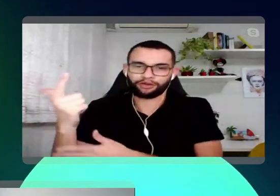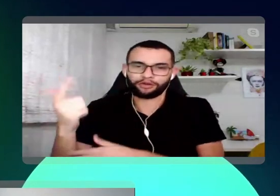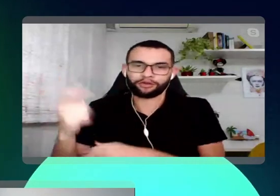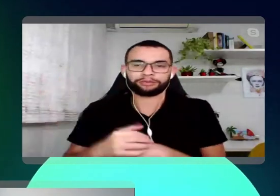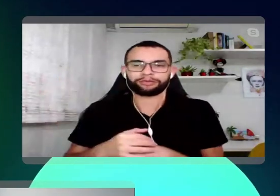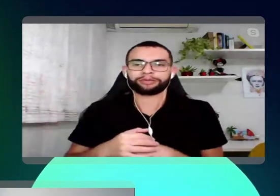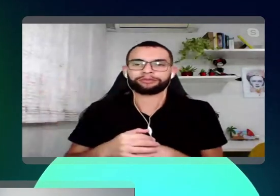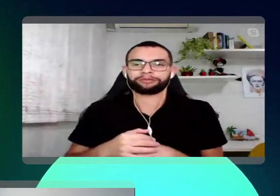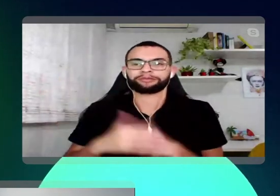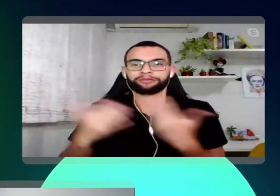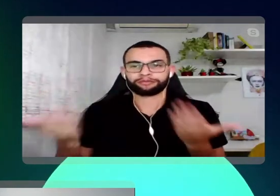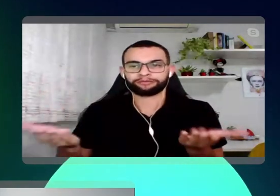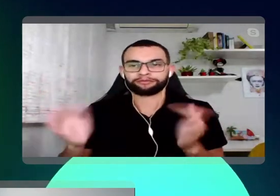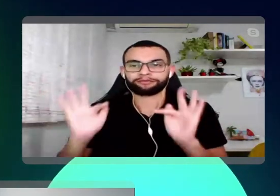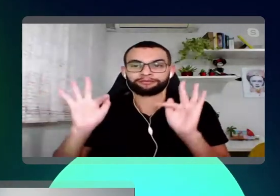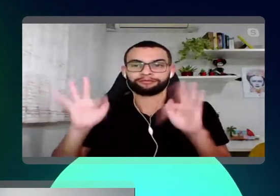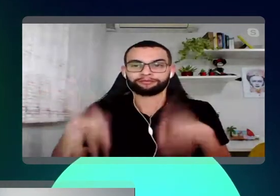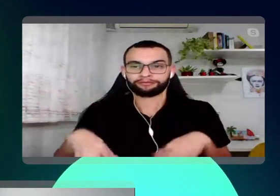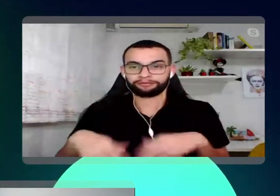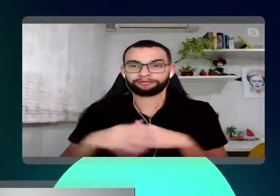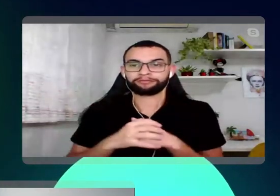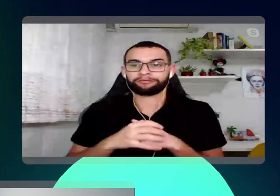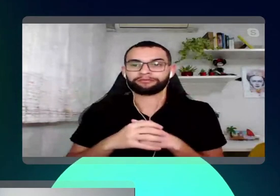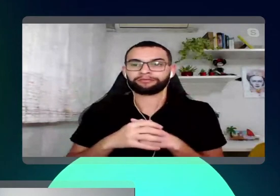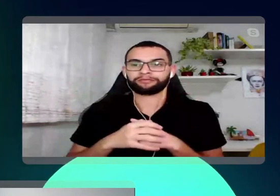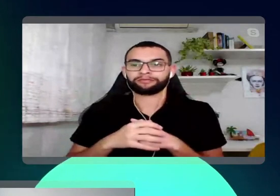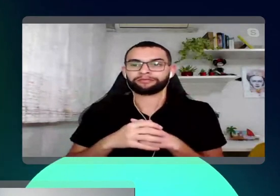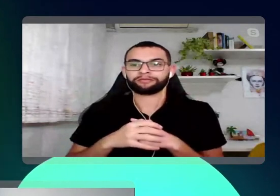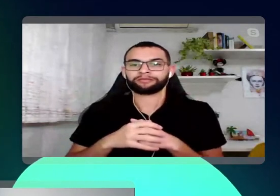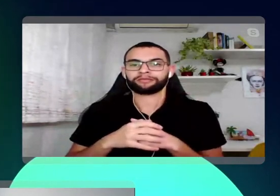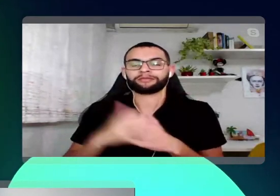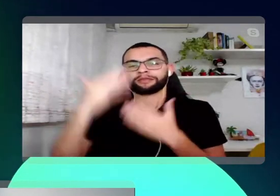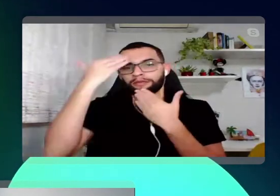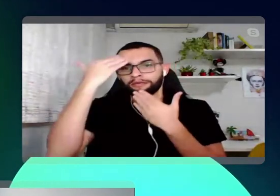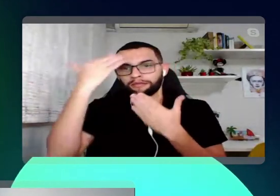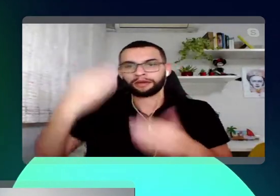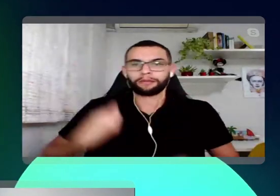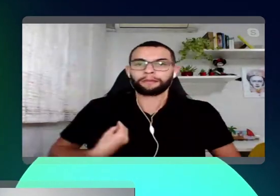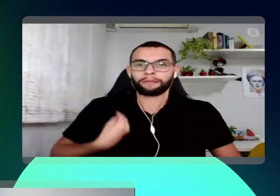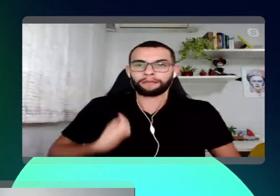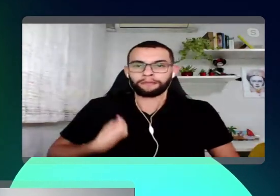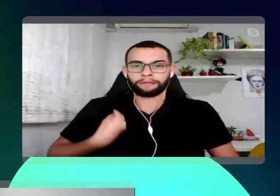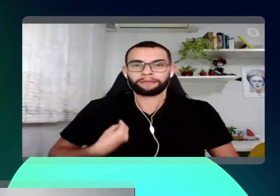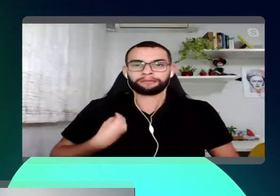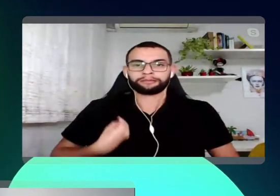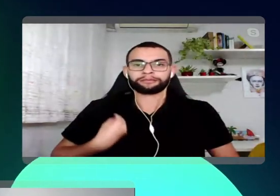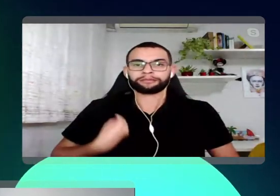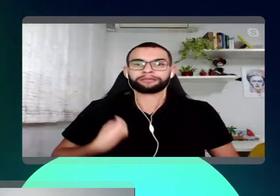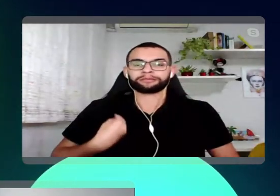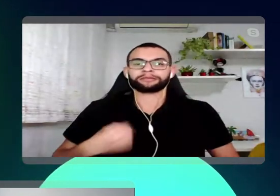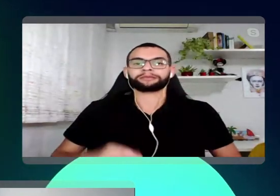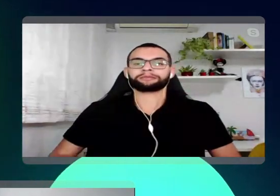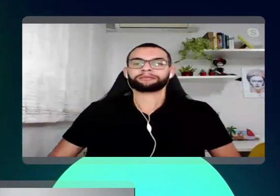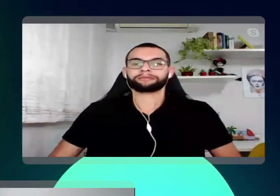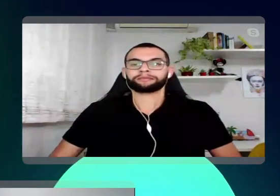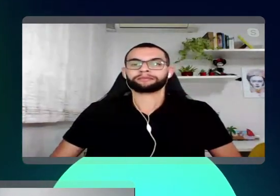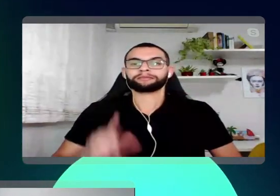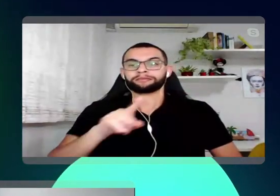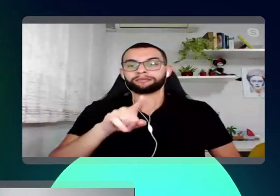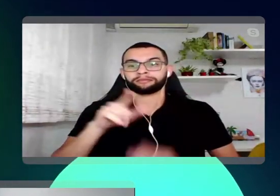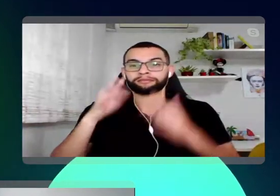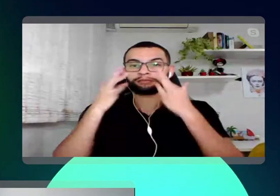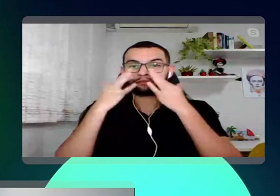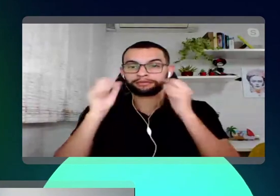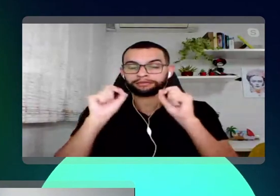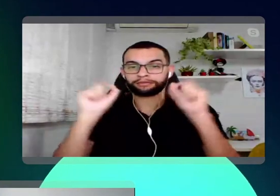Então, é isso. Gostaria... Muito obrigado pela participação. Fiquem de olho